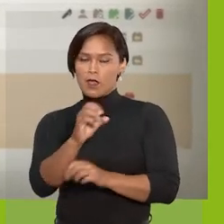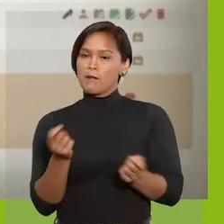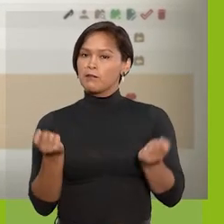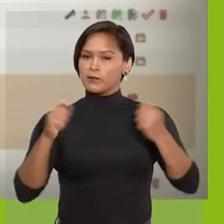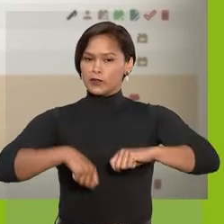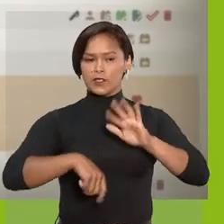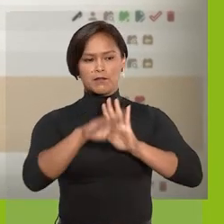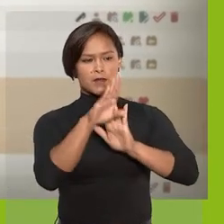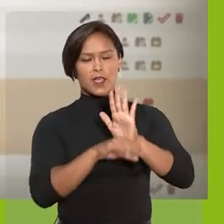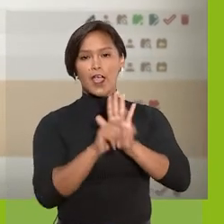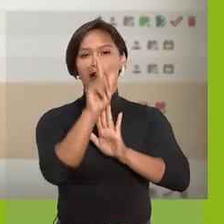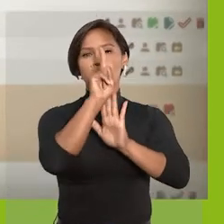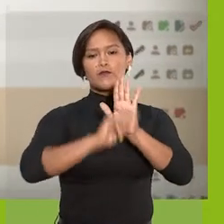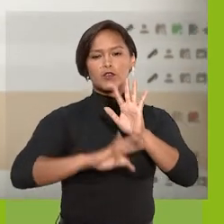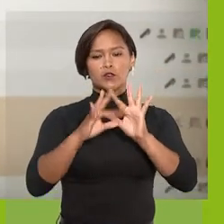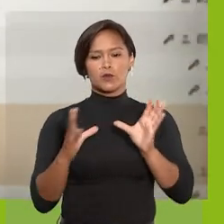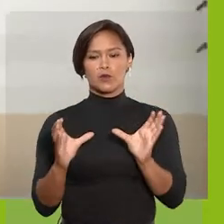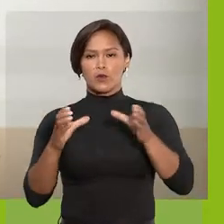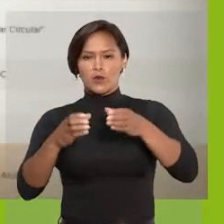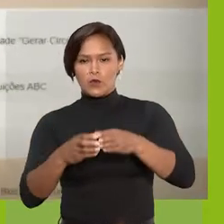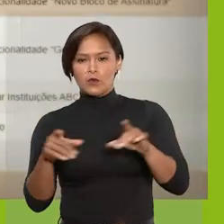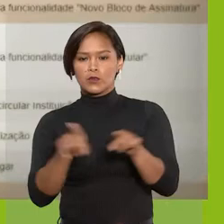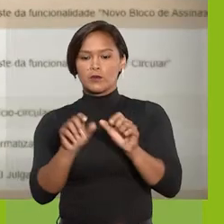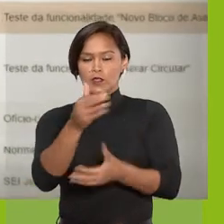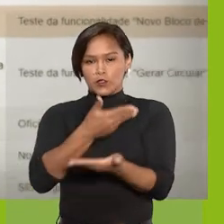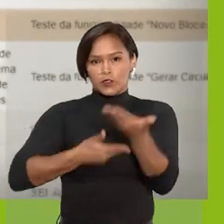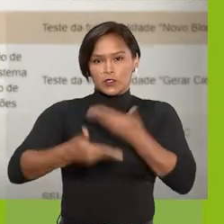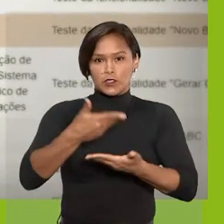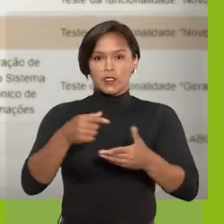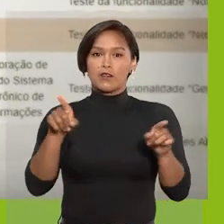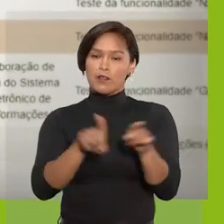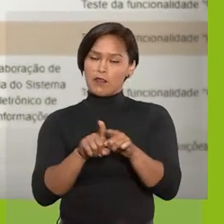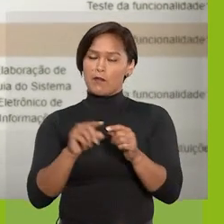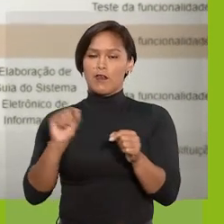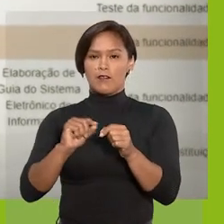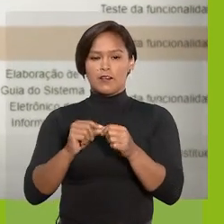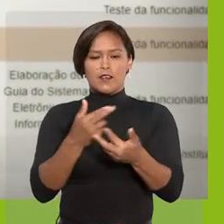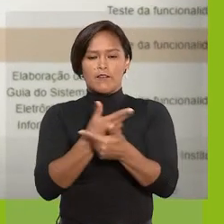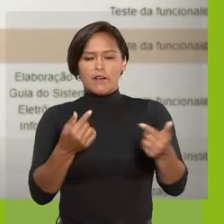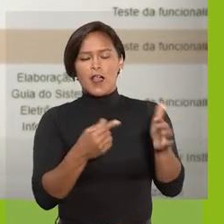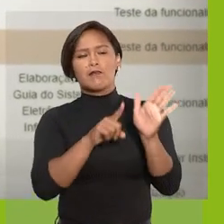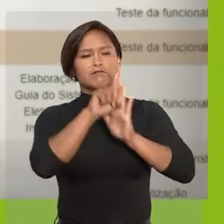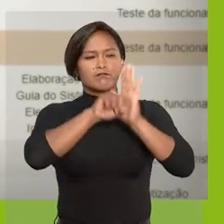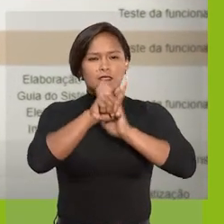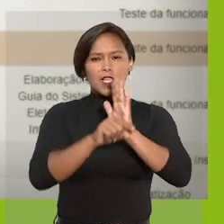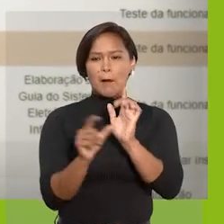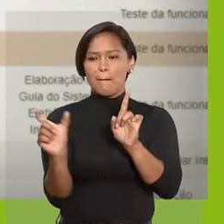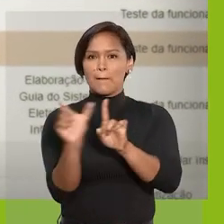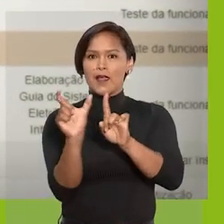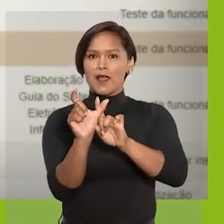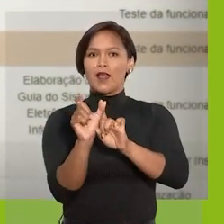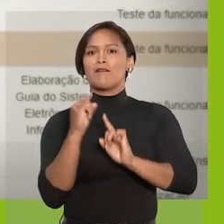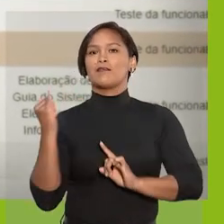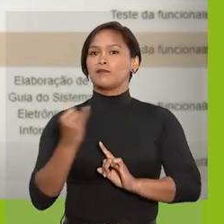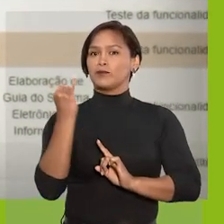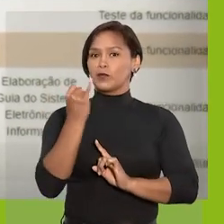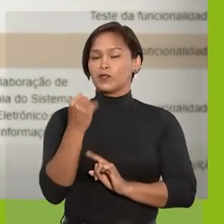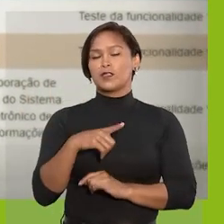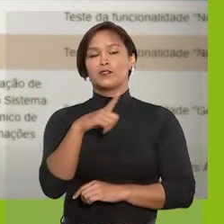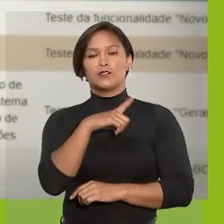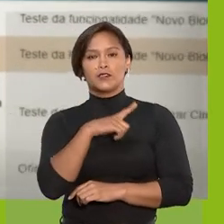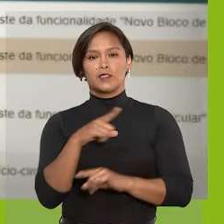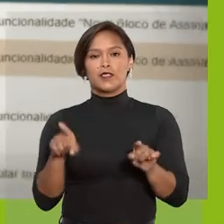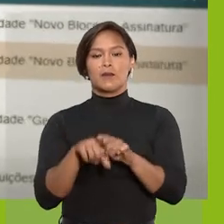aplicar filtros por grupo e unidade geradora, além de realizar pesquisa por palavras-chave. Existem